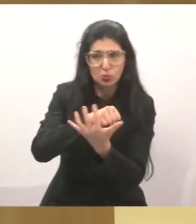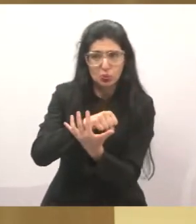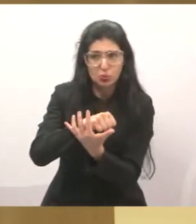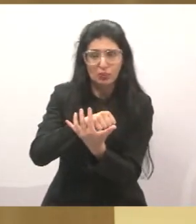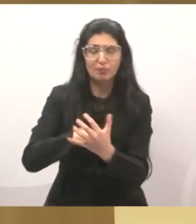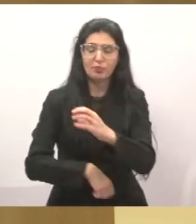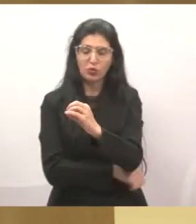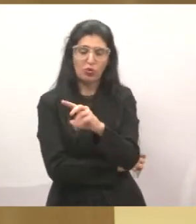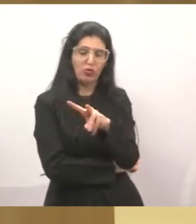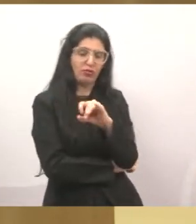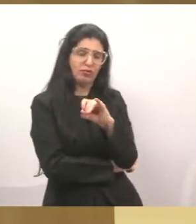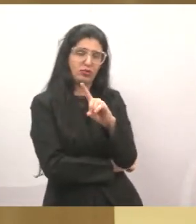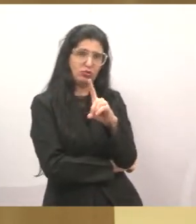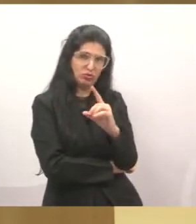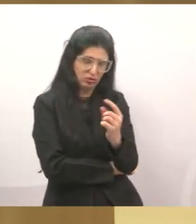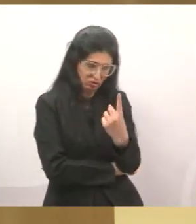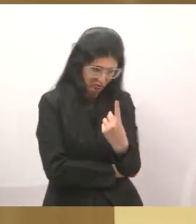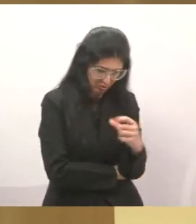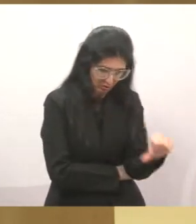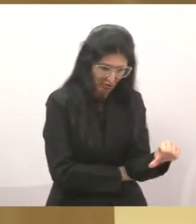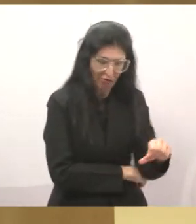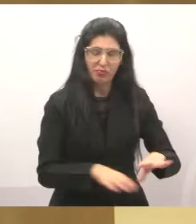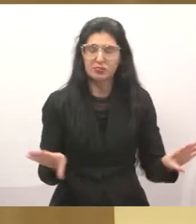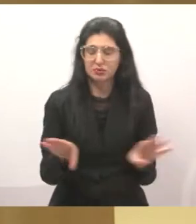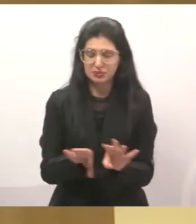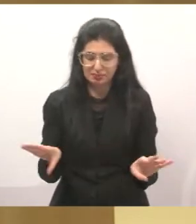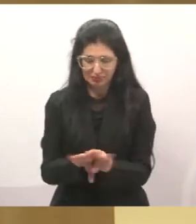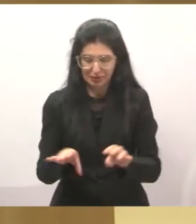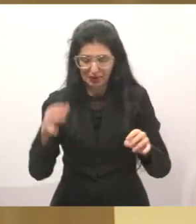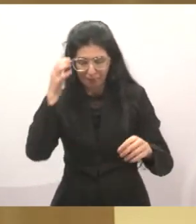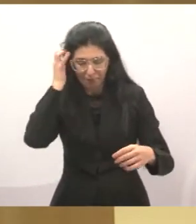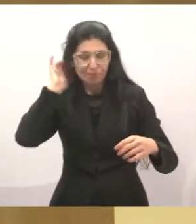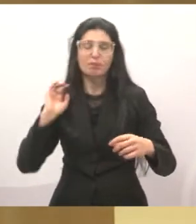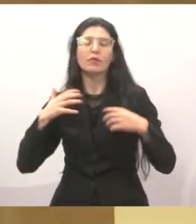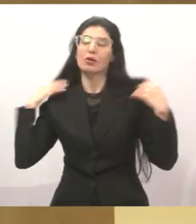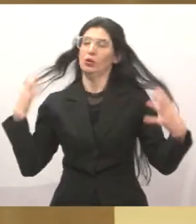Covid. Os programas, por exemplo, de mamografia.